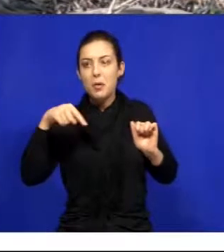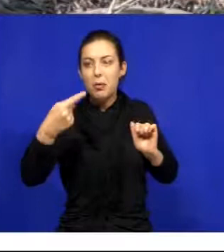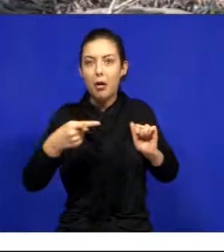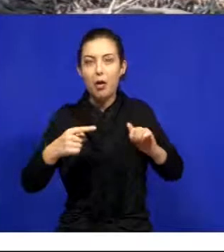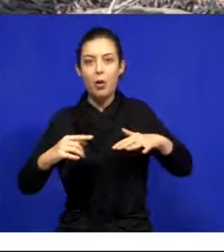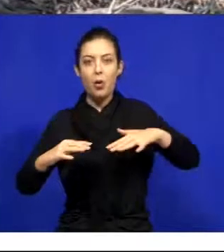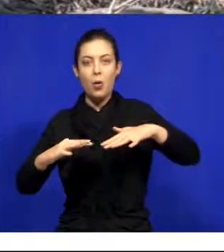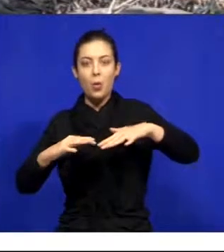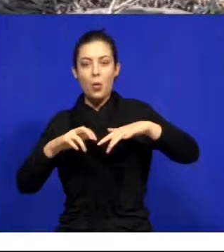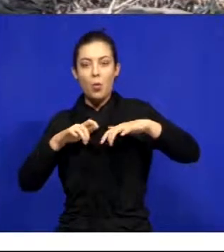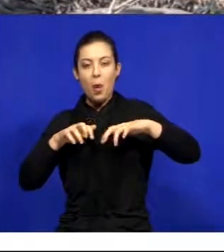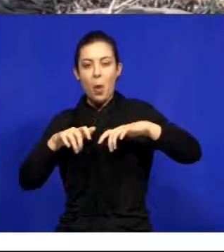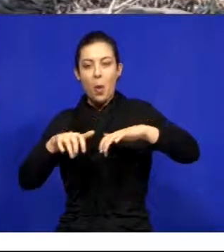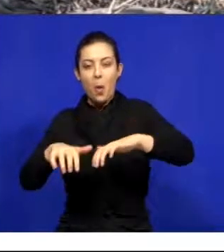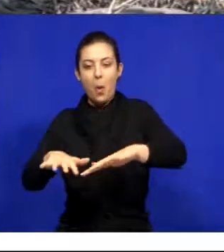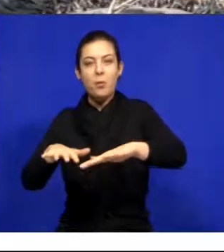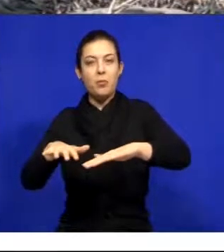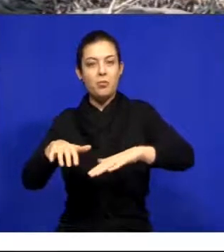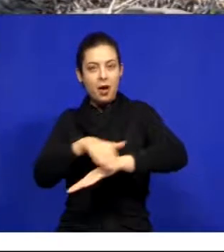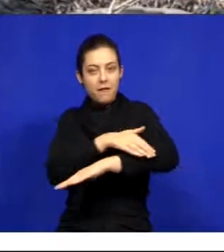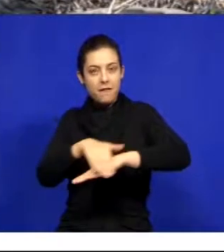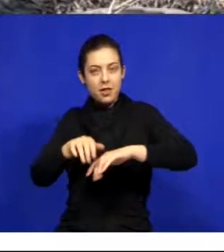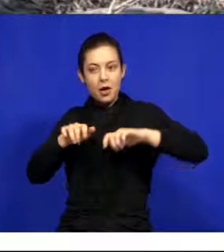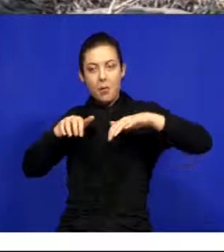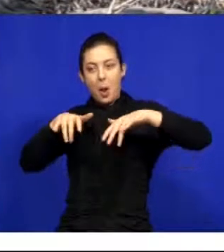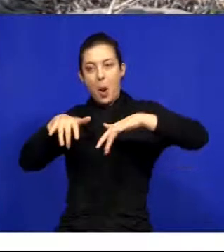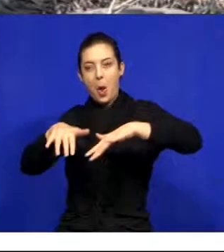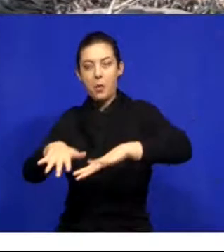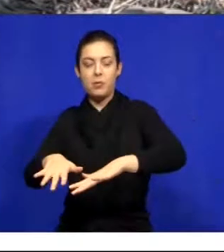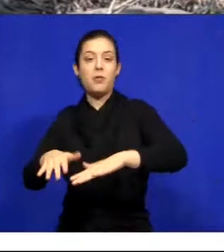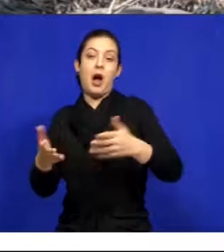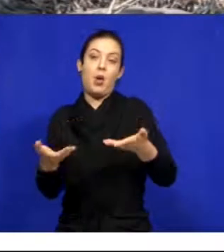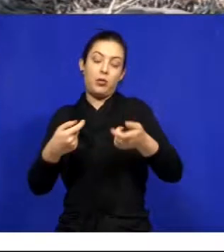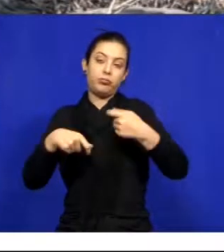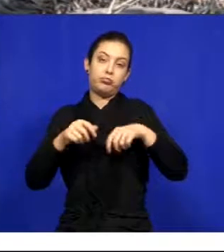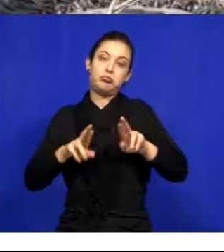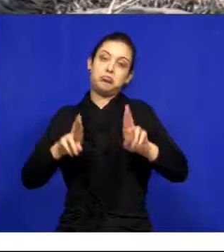no meio da avenida. Então, espero que essa administração agora,